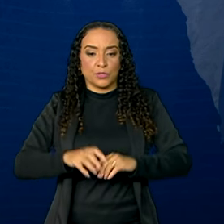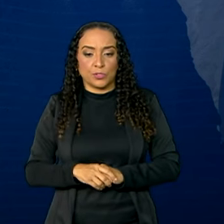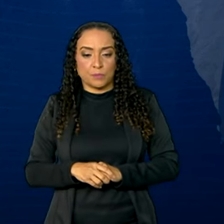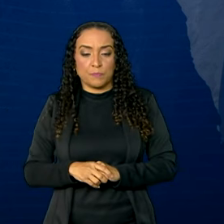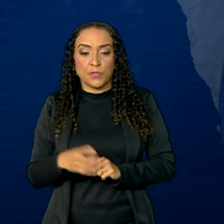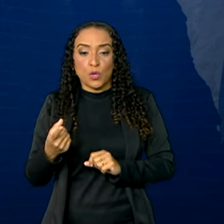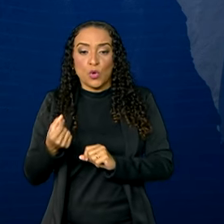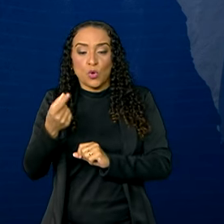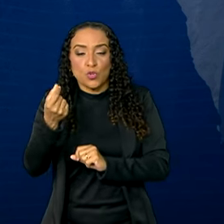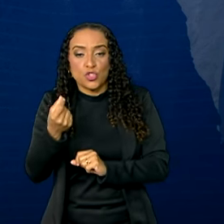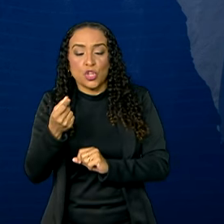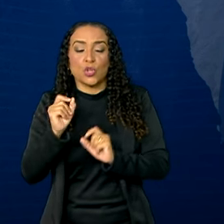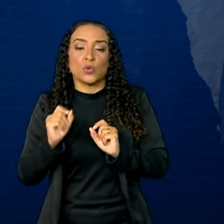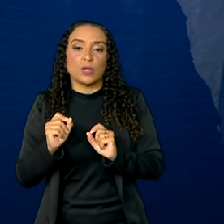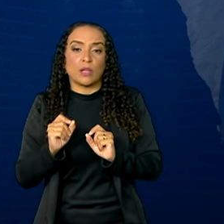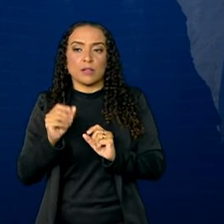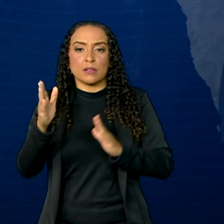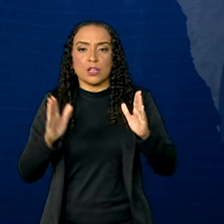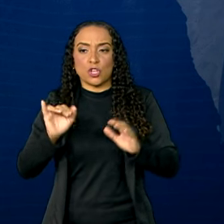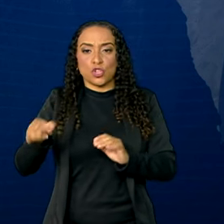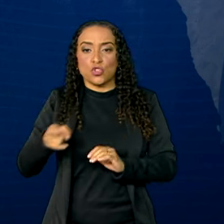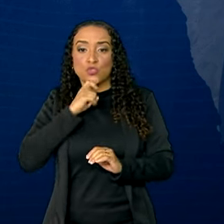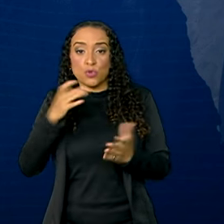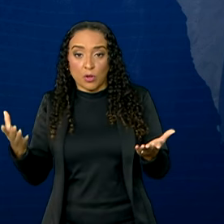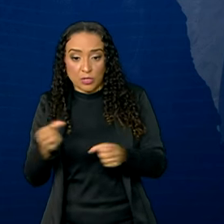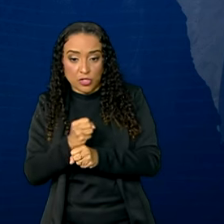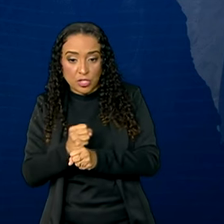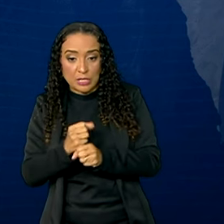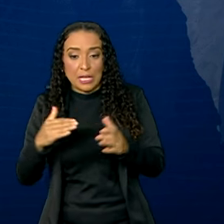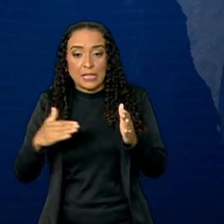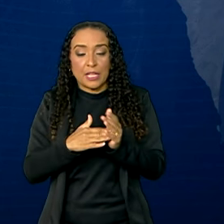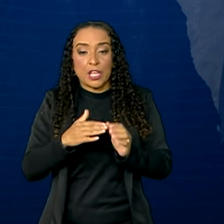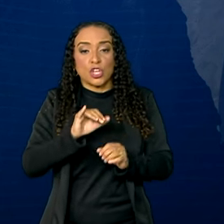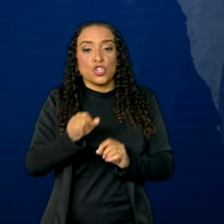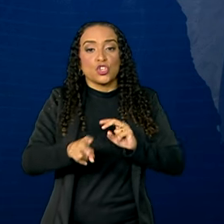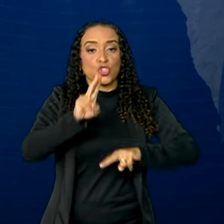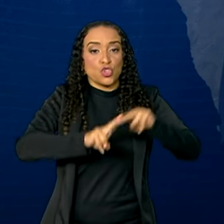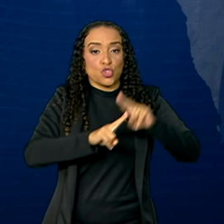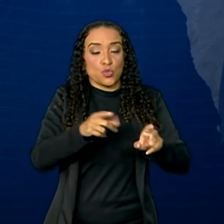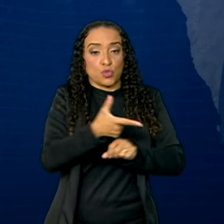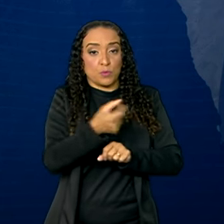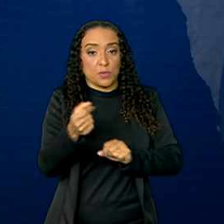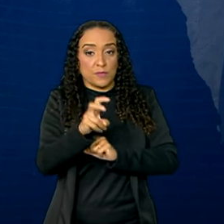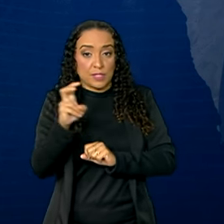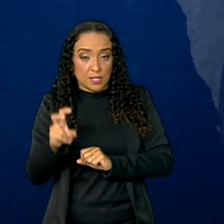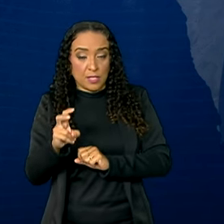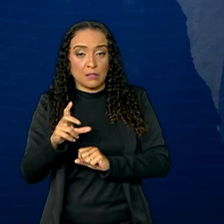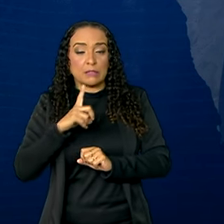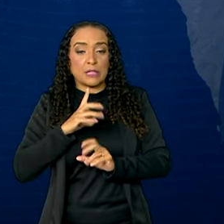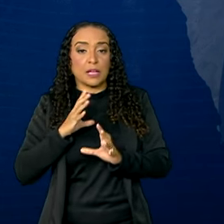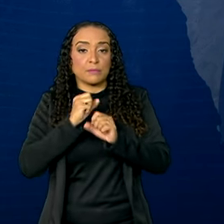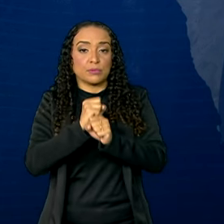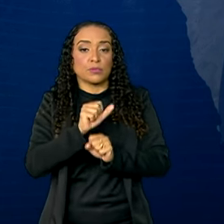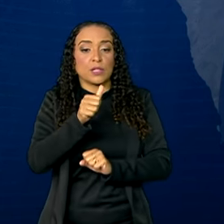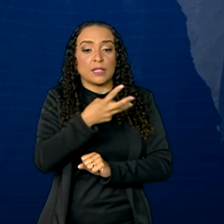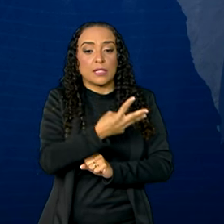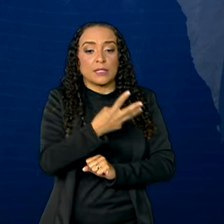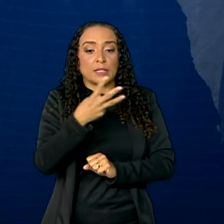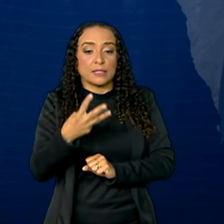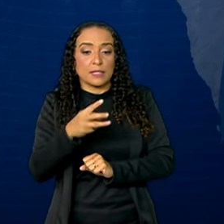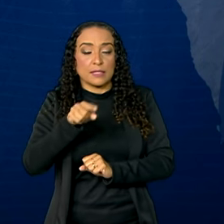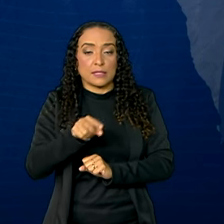Os valores válidos entre julho deste ano até junho de 2025 estão entre R